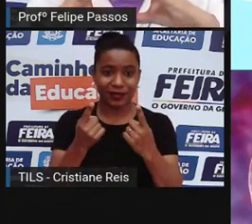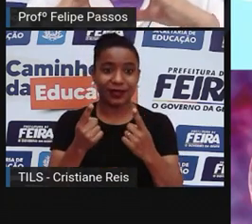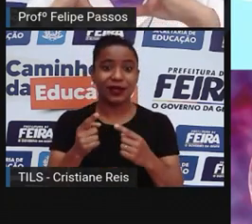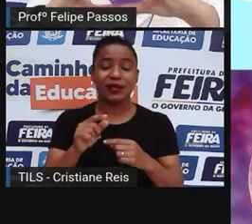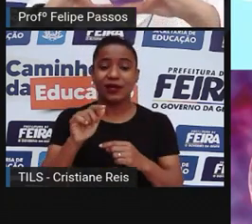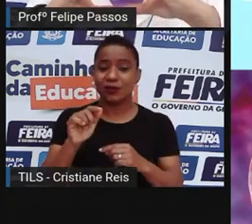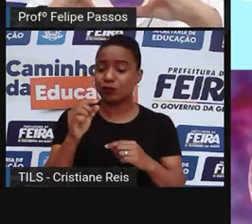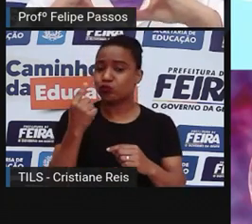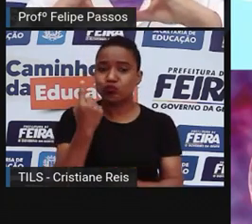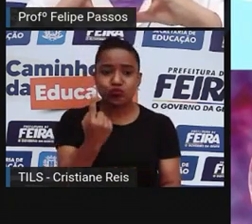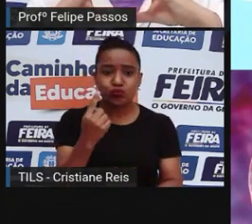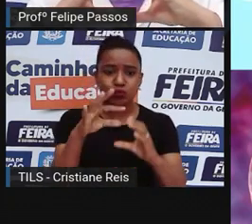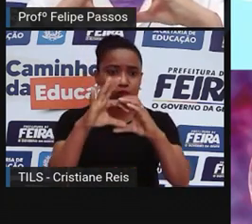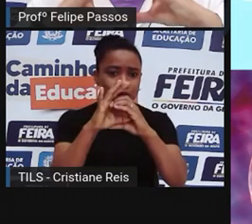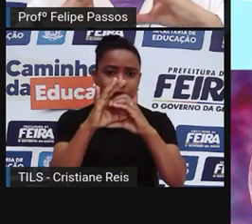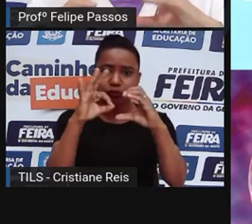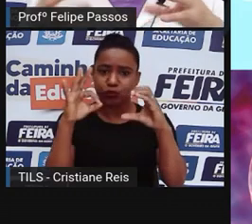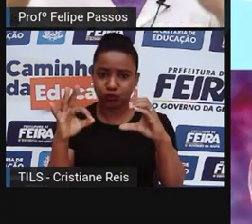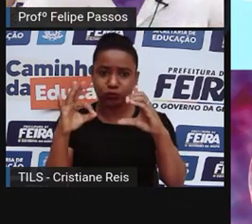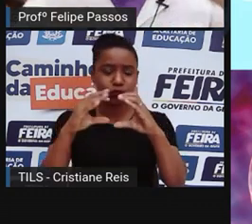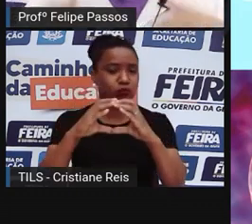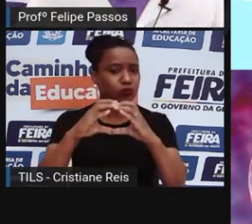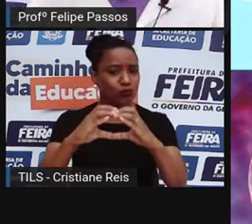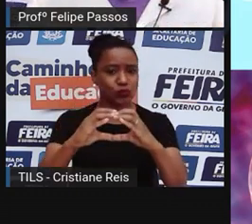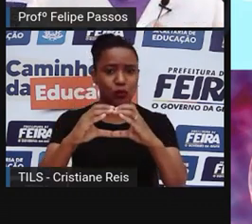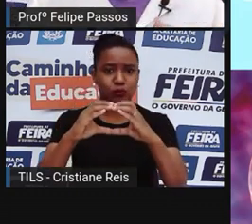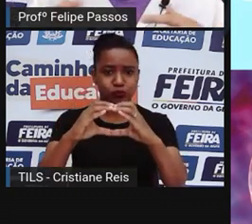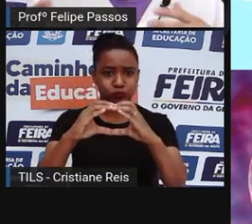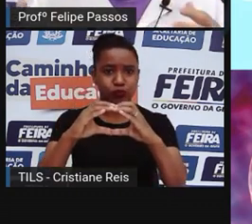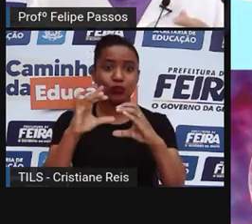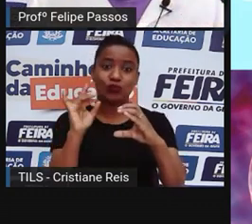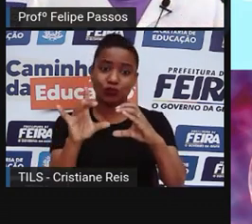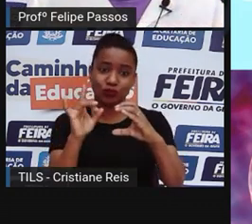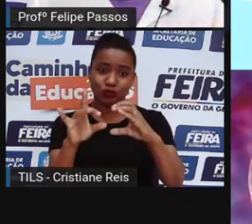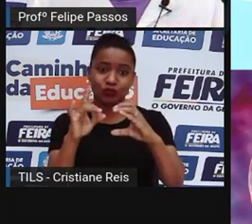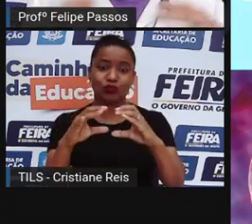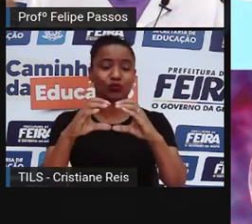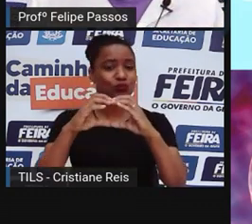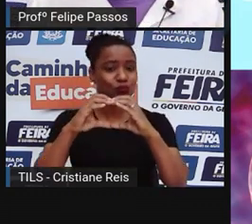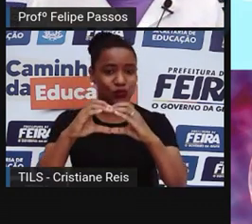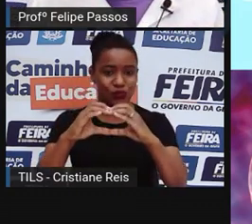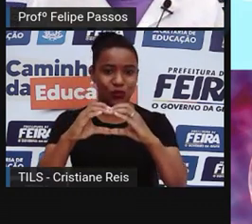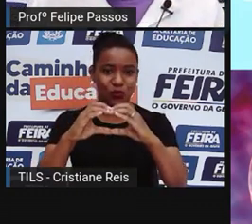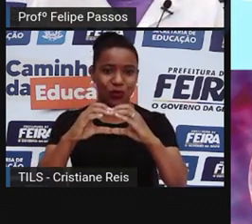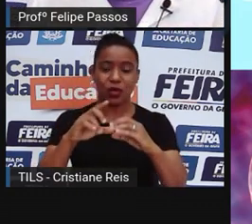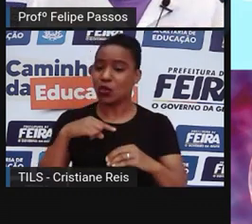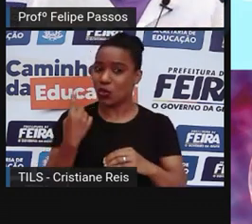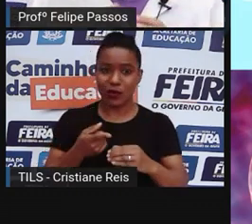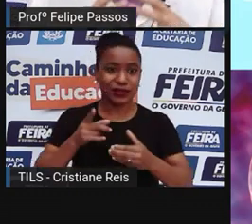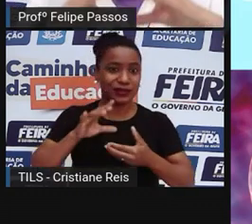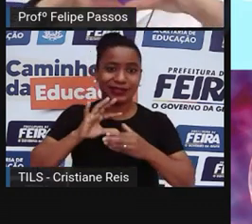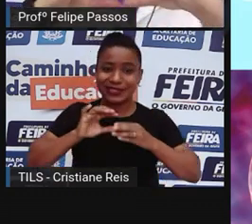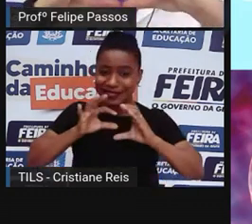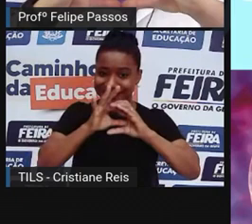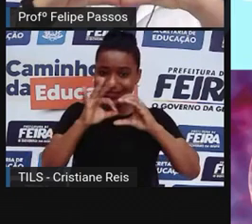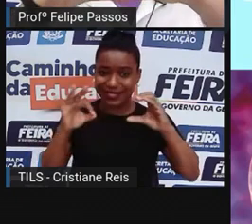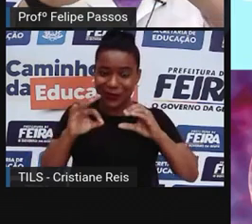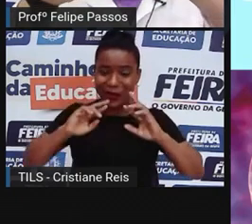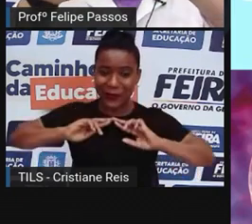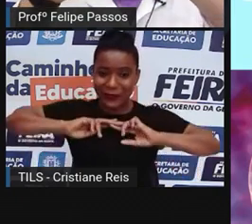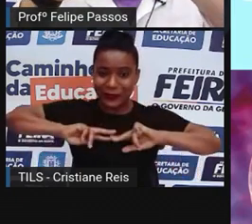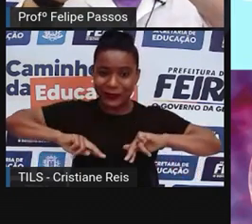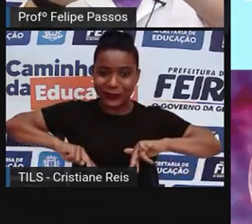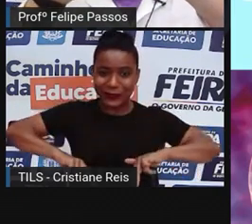célula é o corpo inteiro dele, diferente da gente, que somos formados por bilhões de células. Então, quando essas